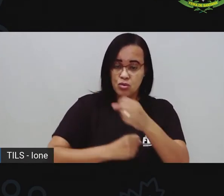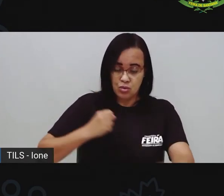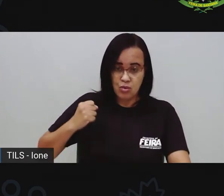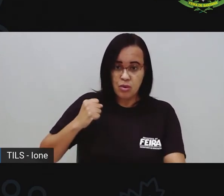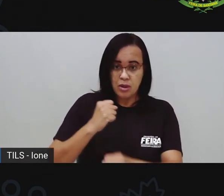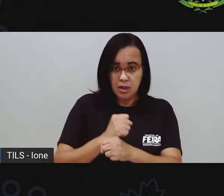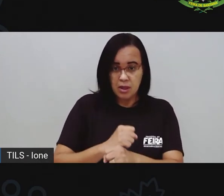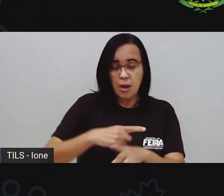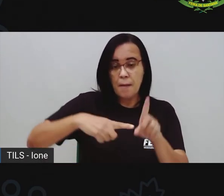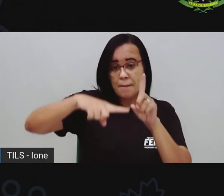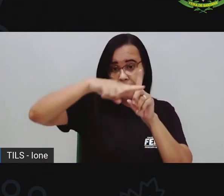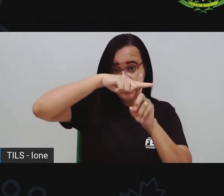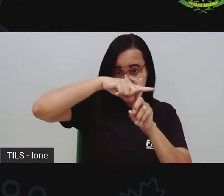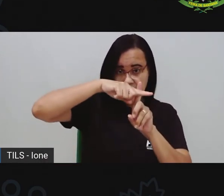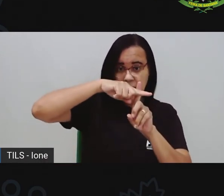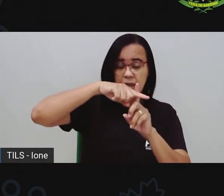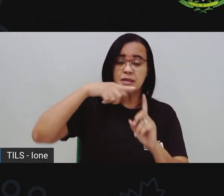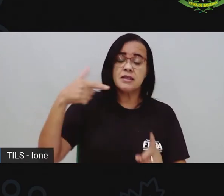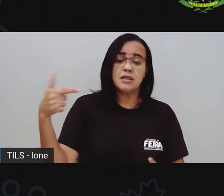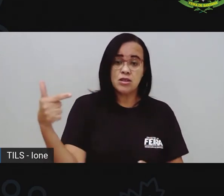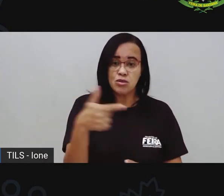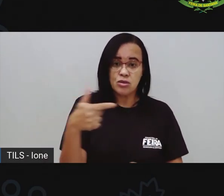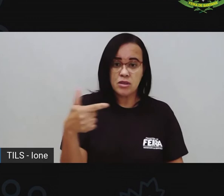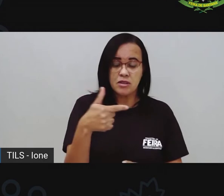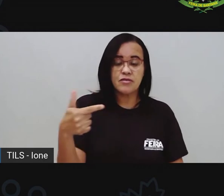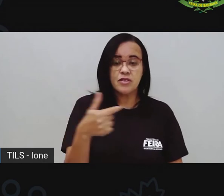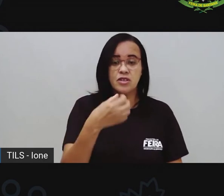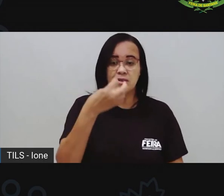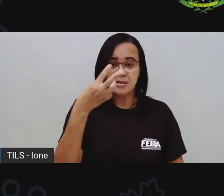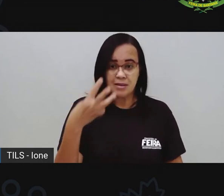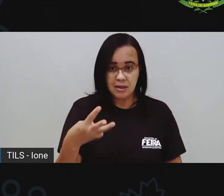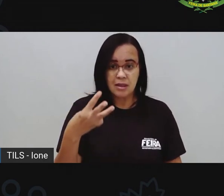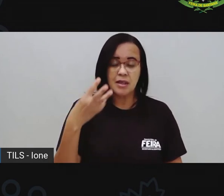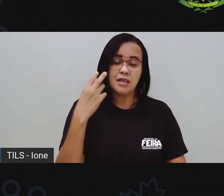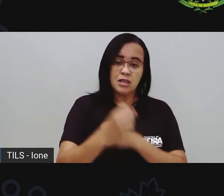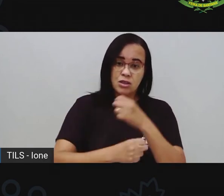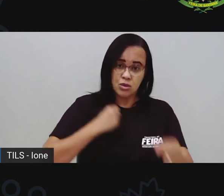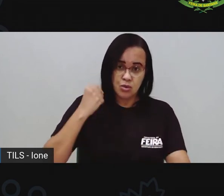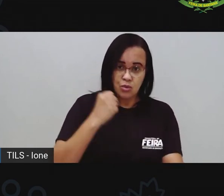outro ano. É isso? Então, deixa a prova só compartilhar aqui.